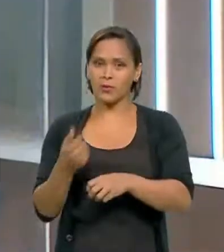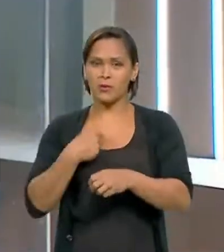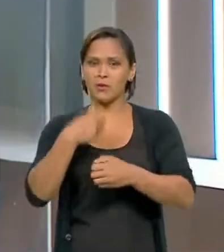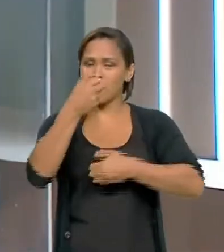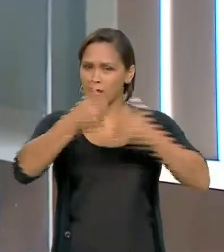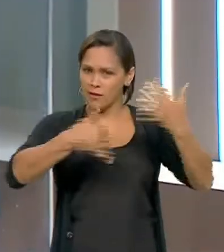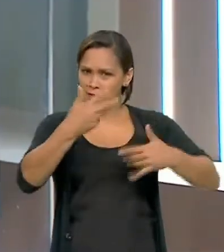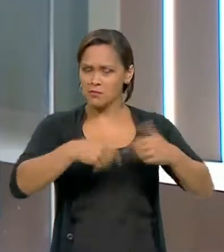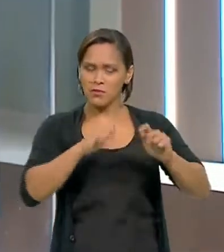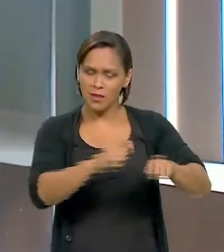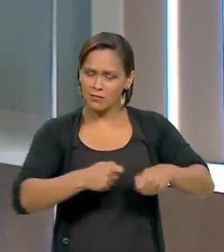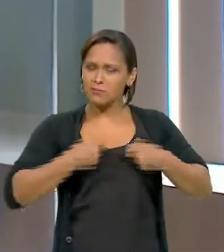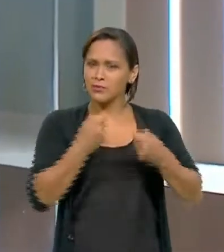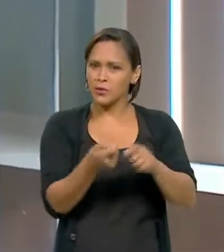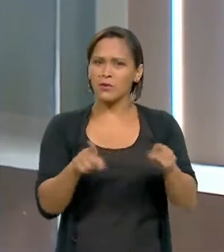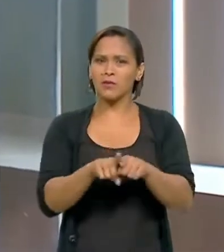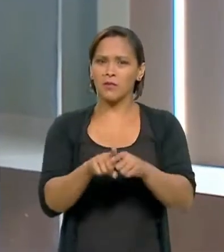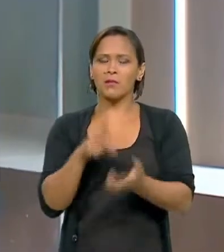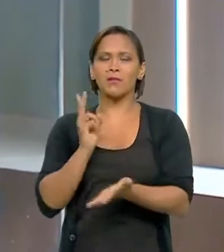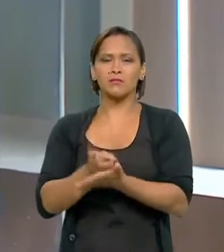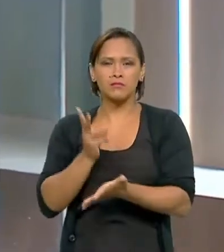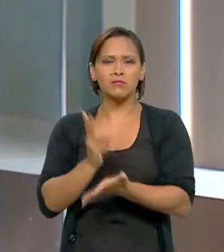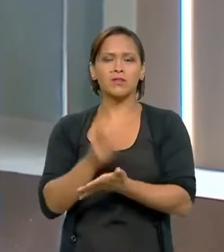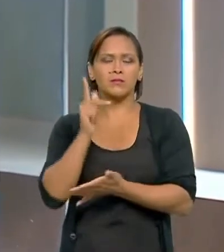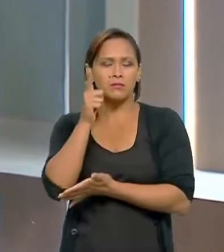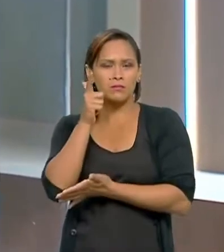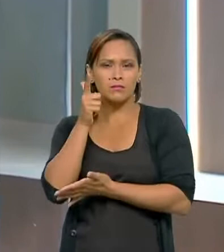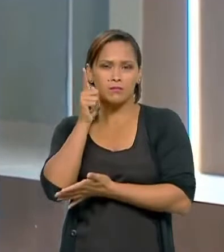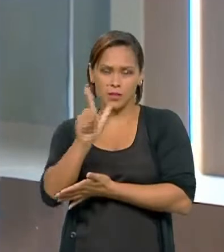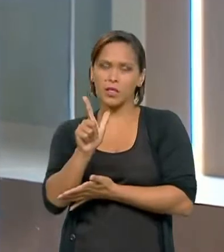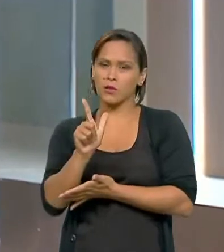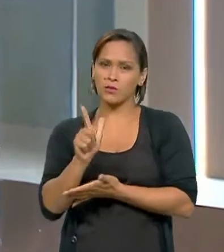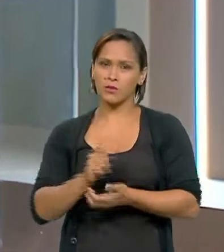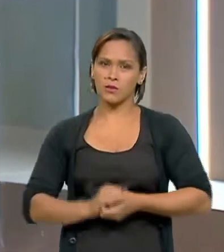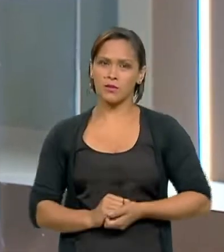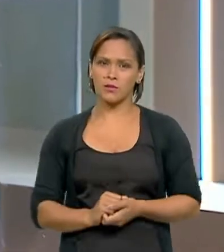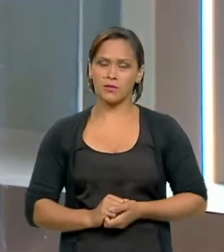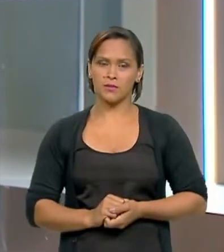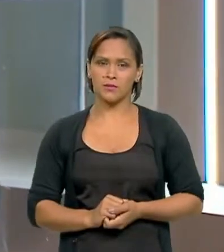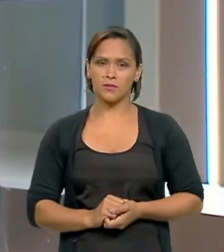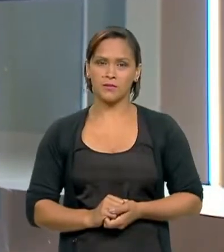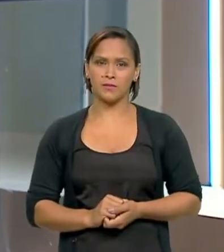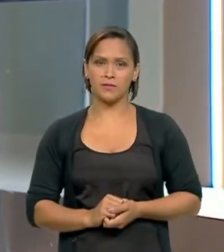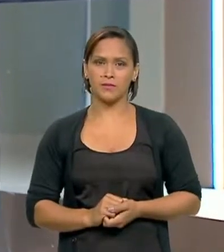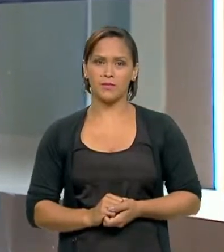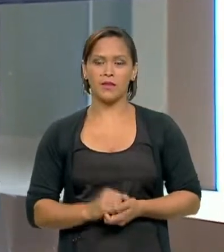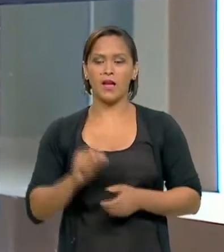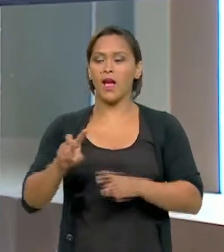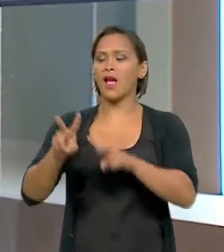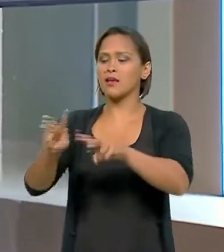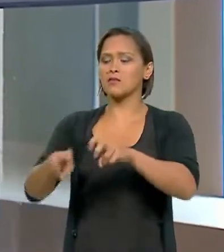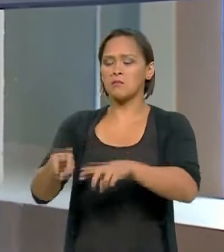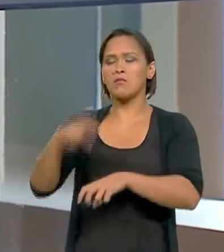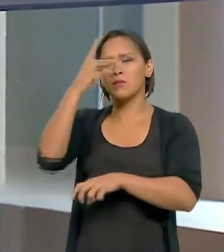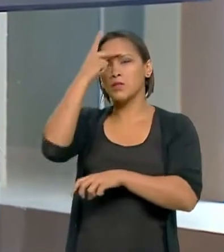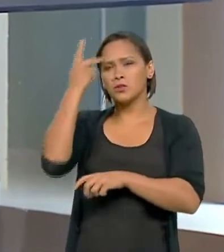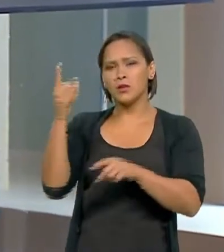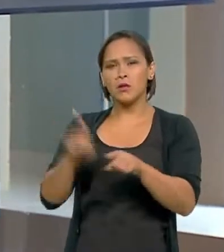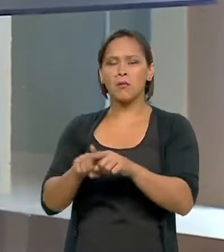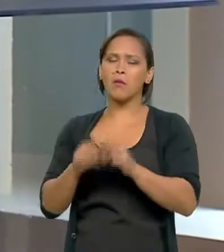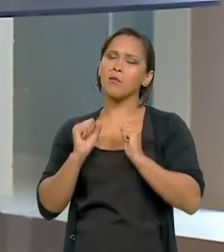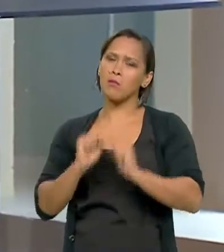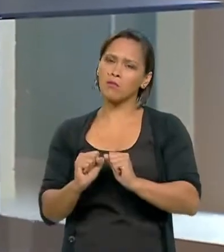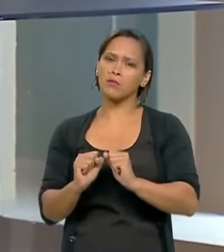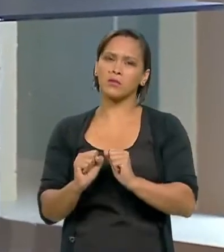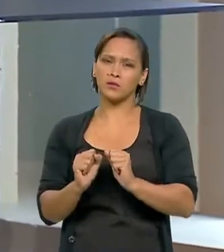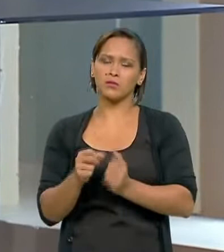luta muito para que isso aconteça. Aqueles que são produtores também torcem por